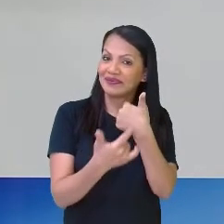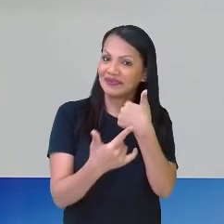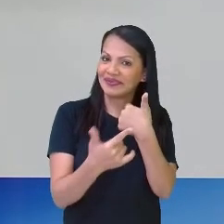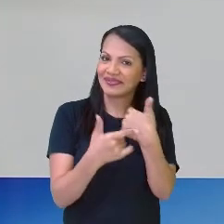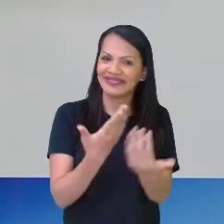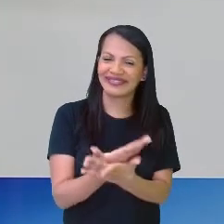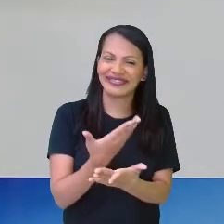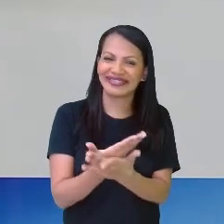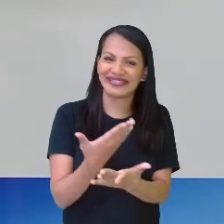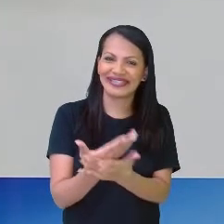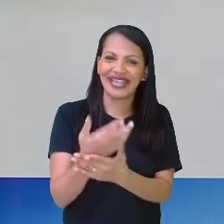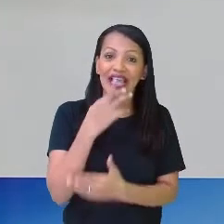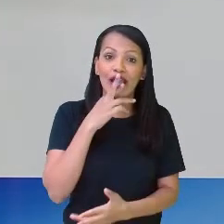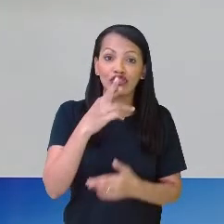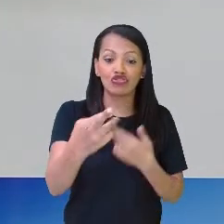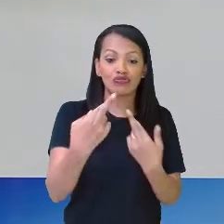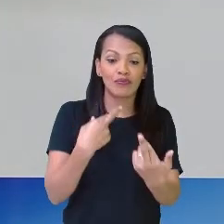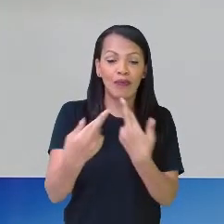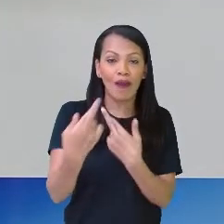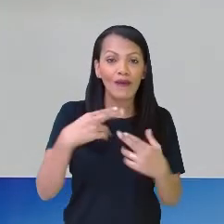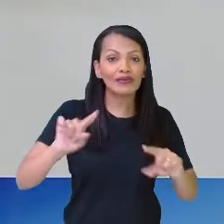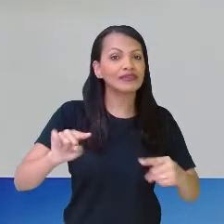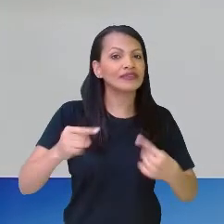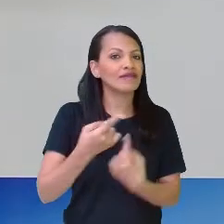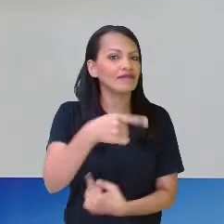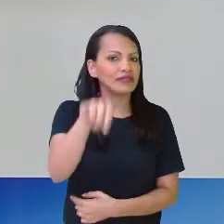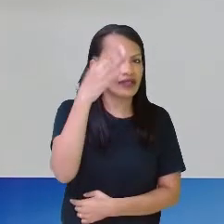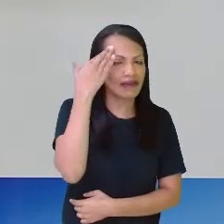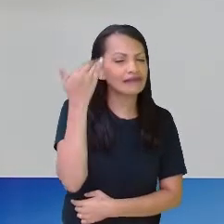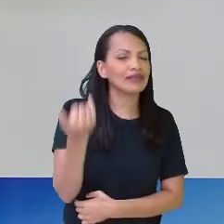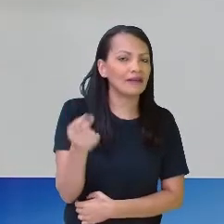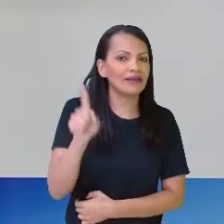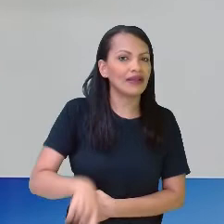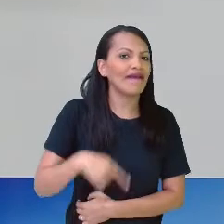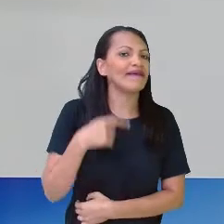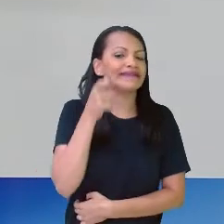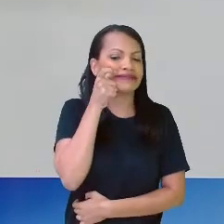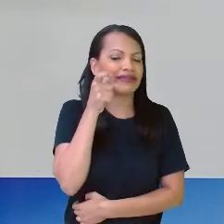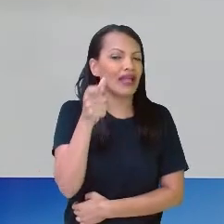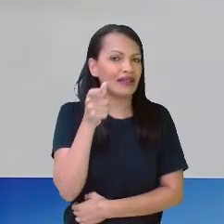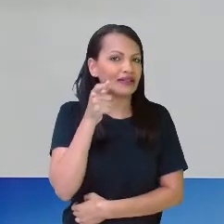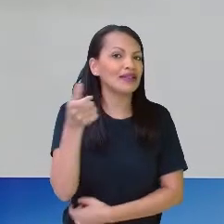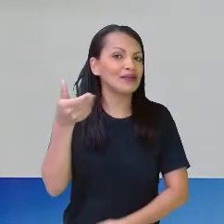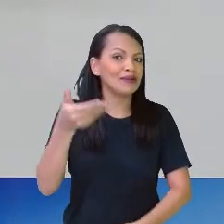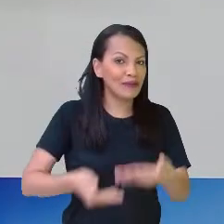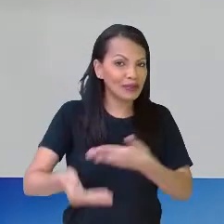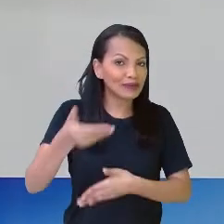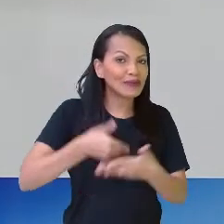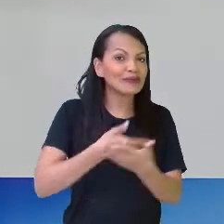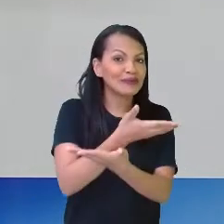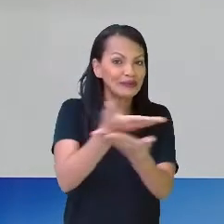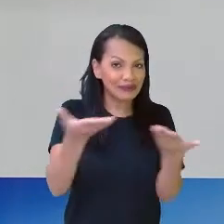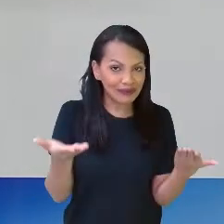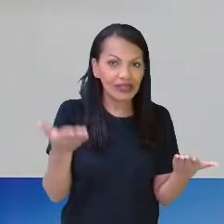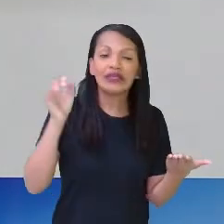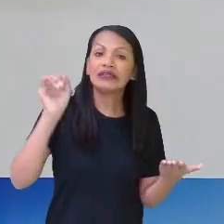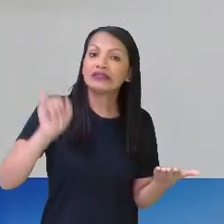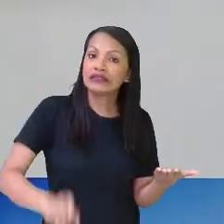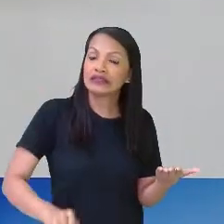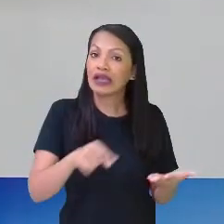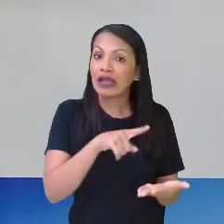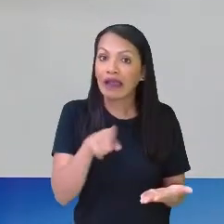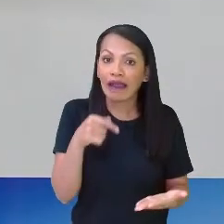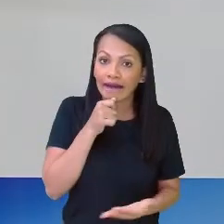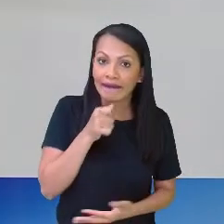aulas, responde os desafios, porque vocês sabem que é muito mais interessante com a participação de vocês. E se ainda